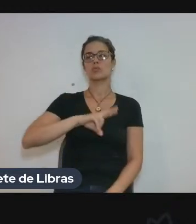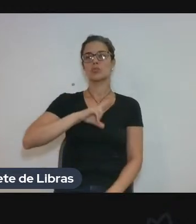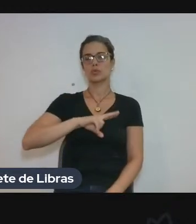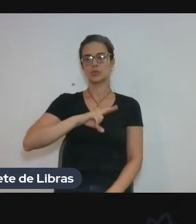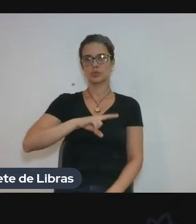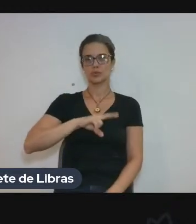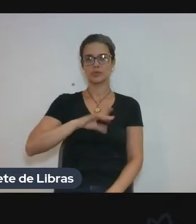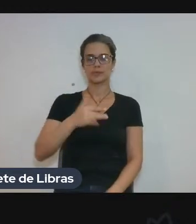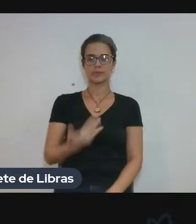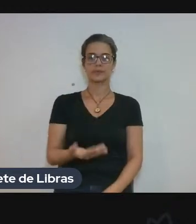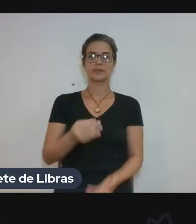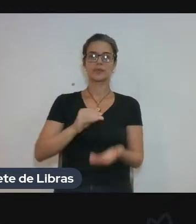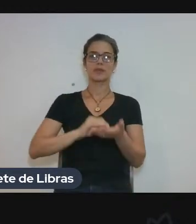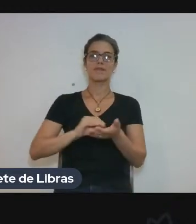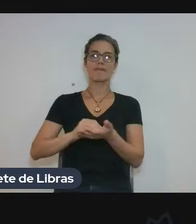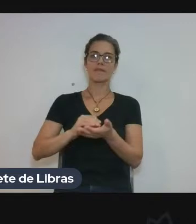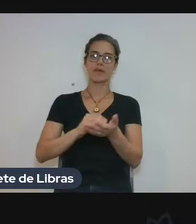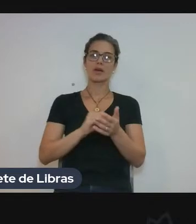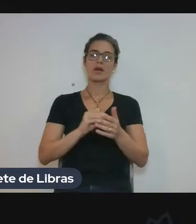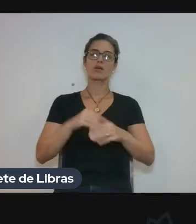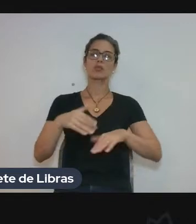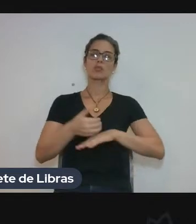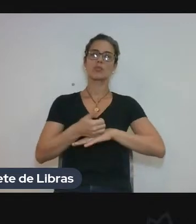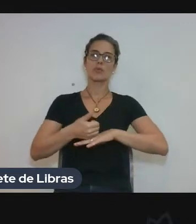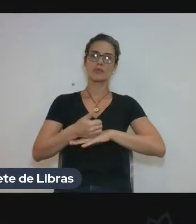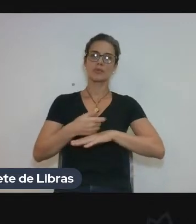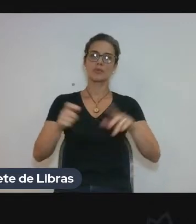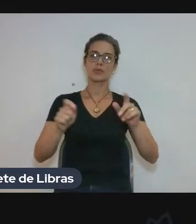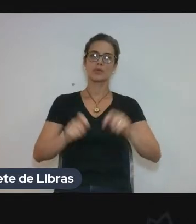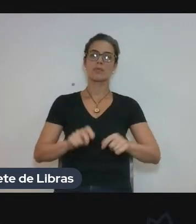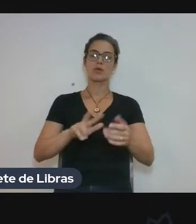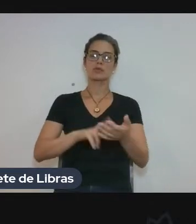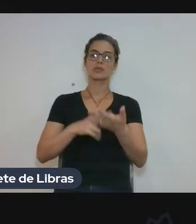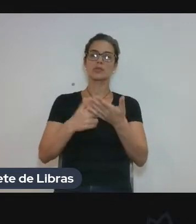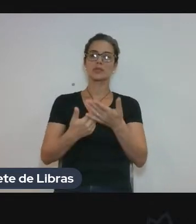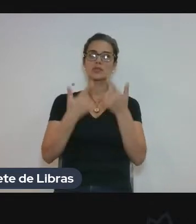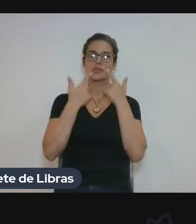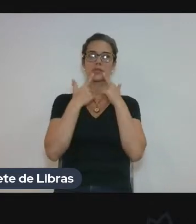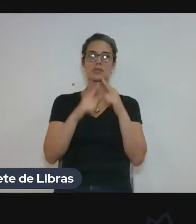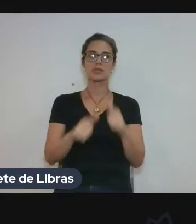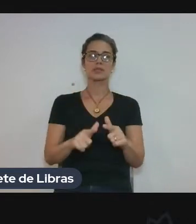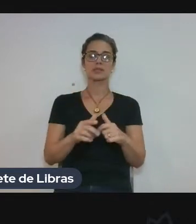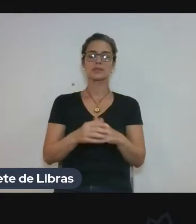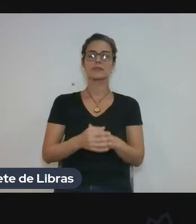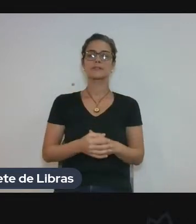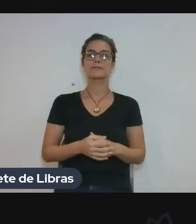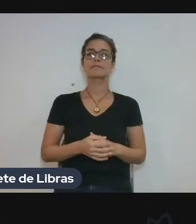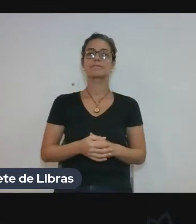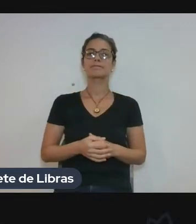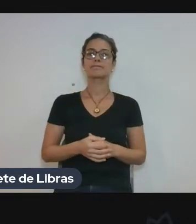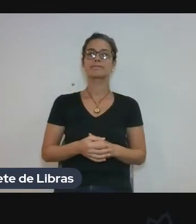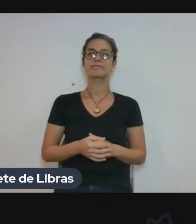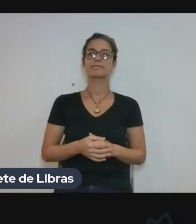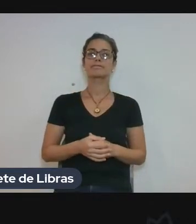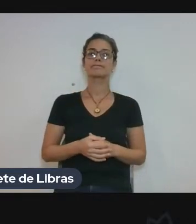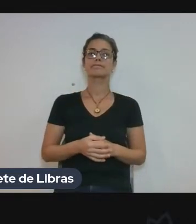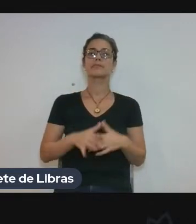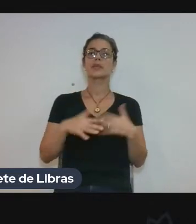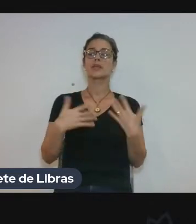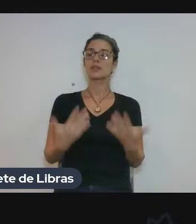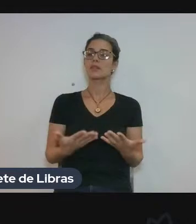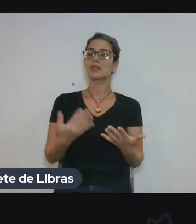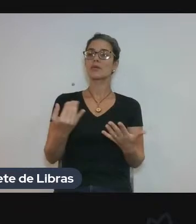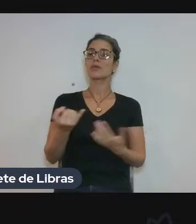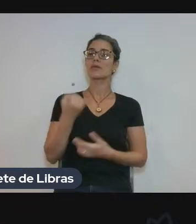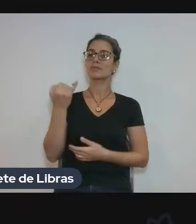de profissionais que possam traduzir essas línguas, né? Mas, por outro lado, também, só trazendo essa reflexão, é interessante